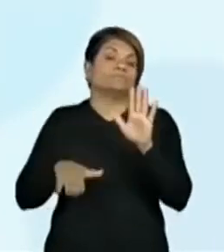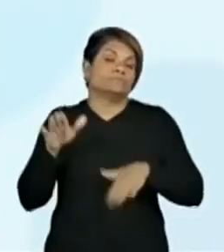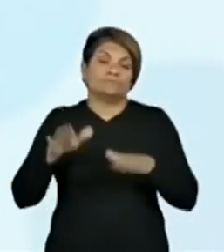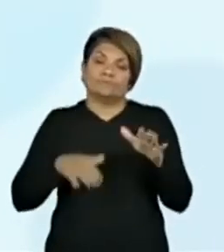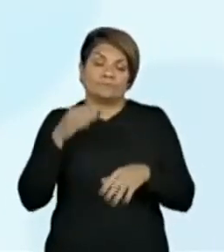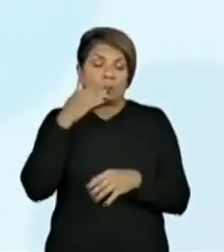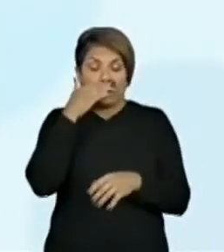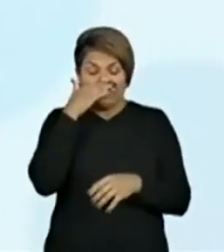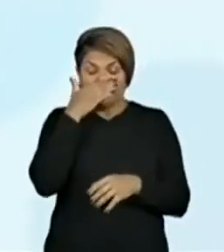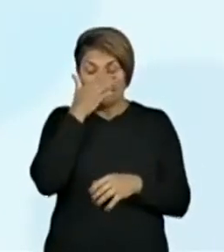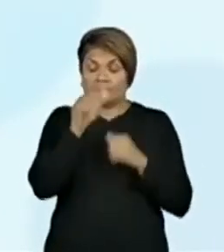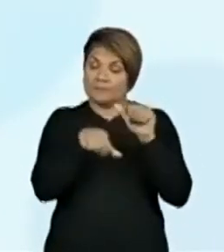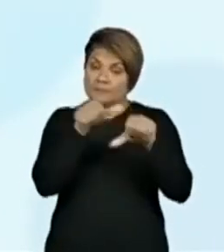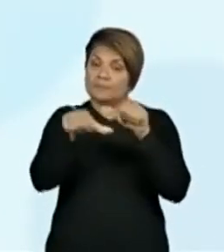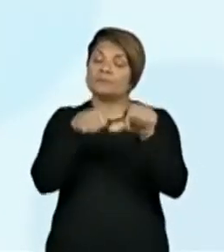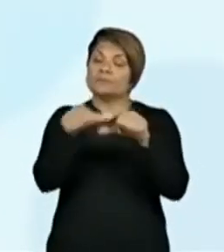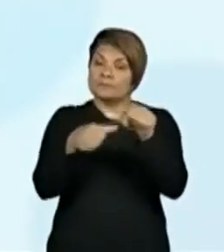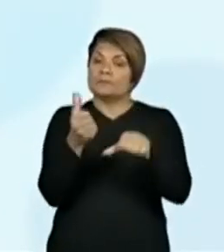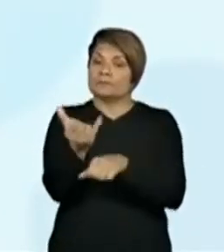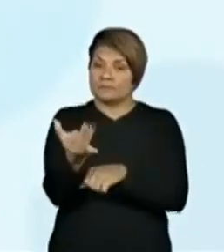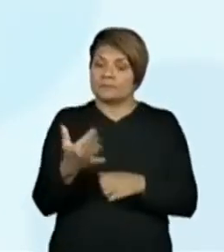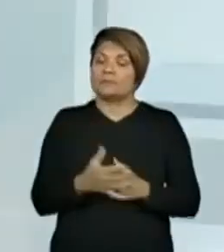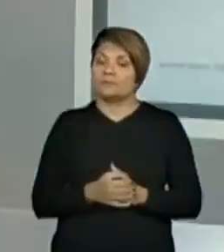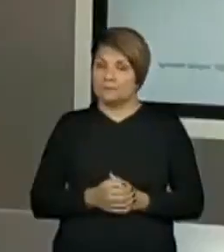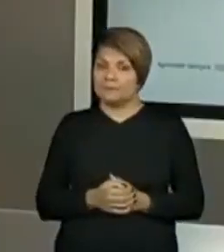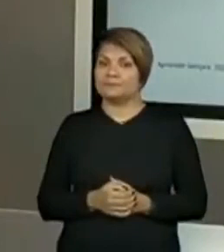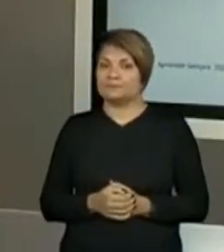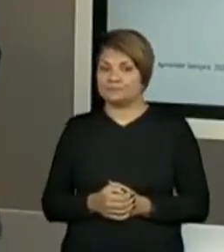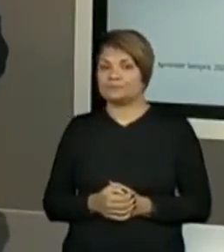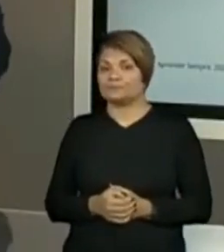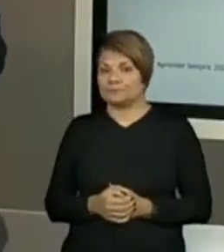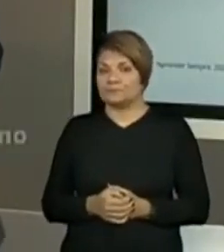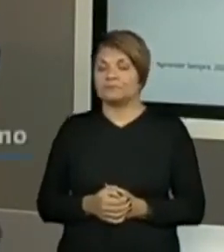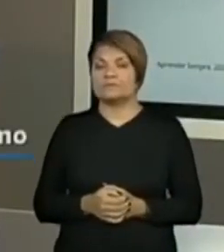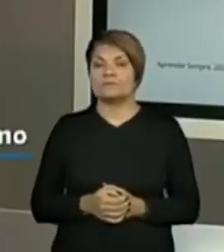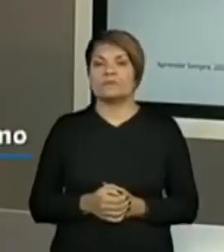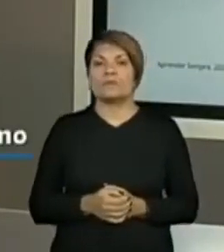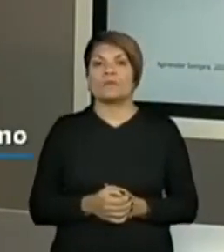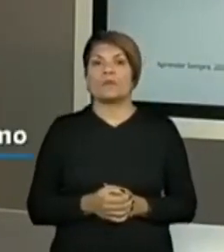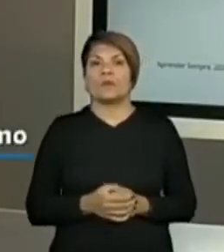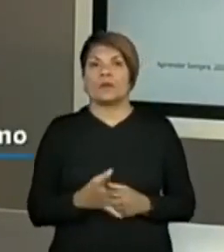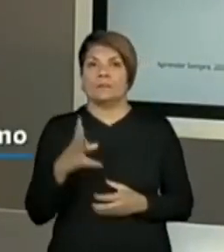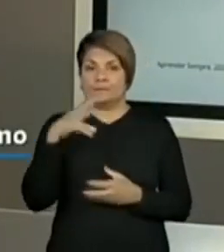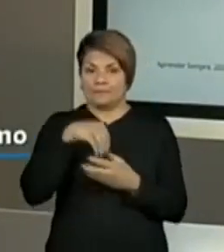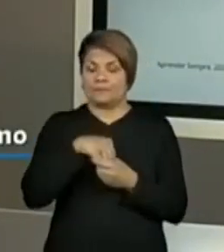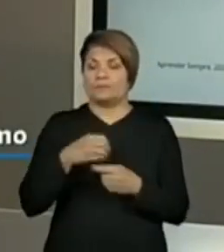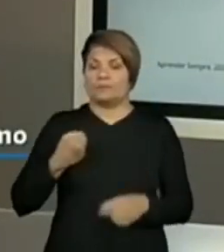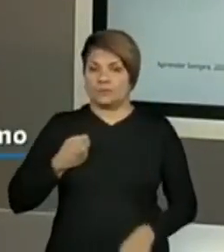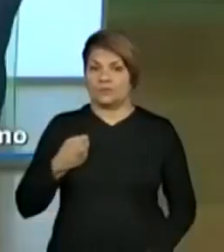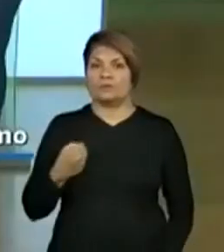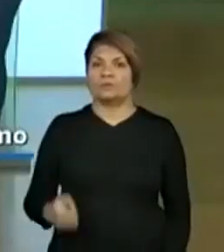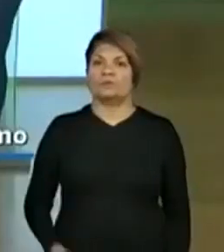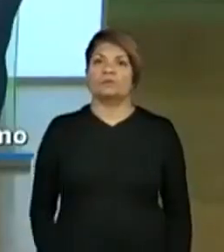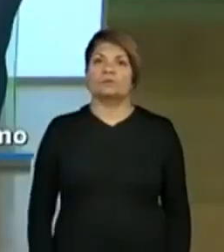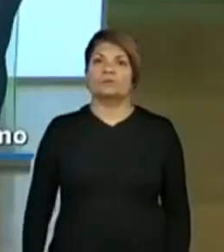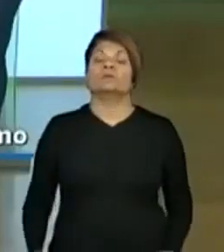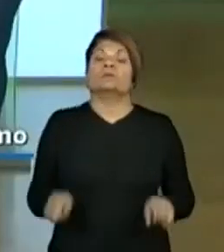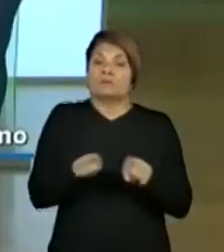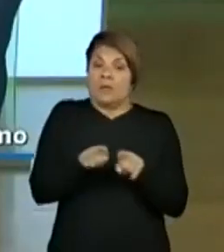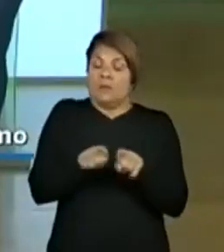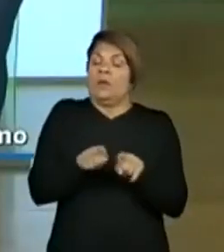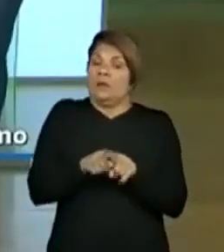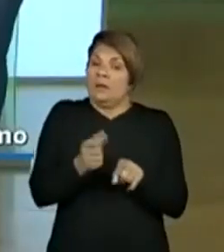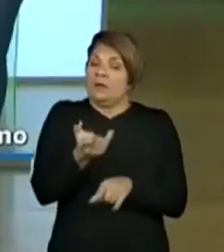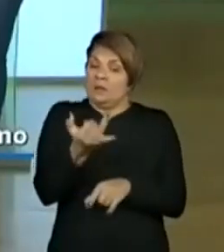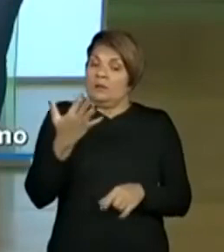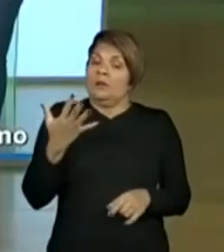o meu algarismo fica, muda o valor dele dentro de um número. E muda também o valor do número